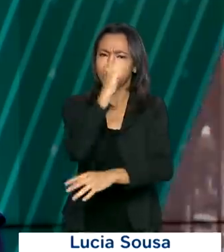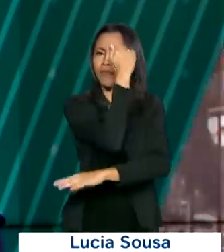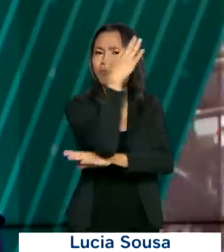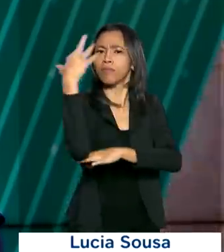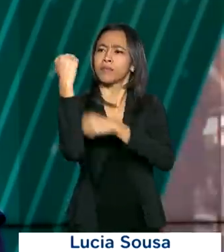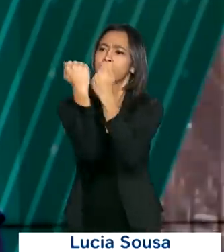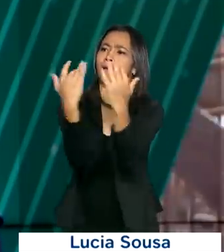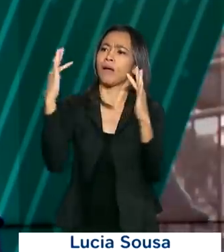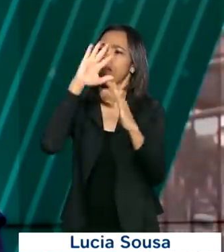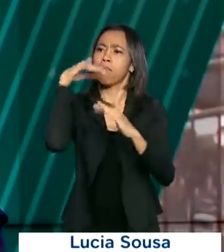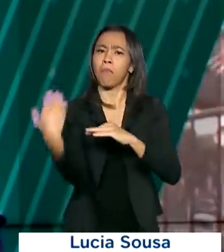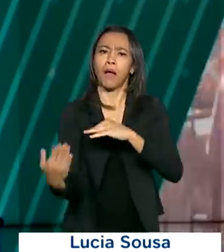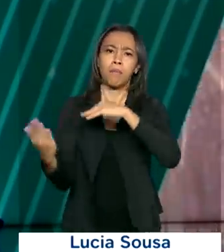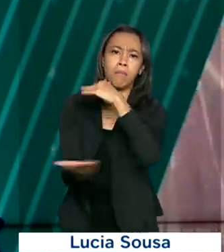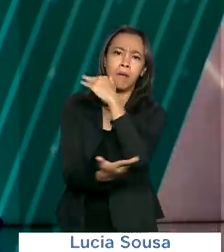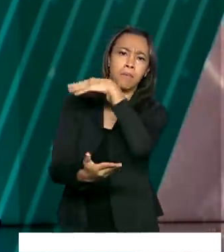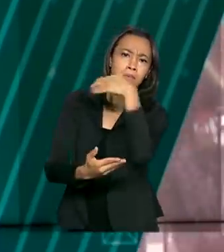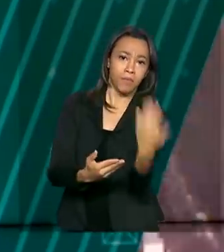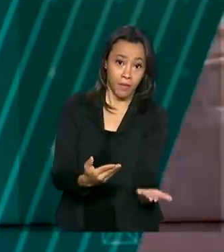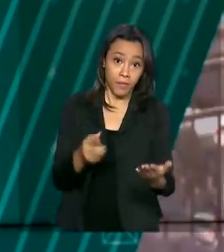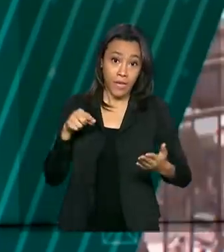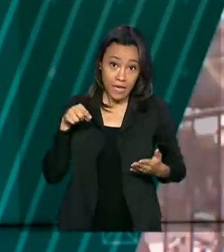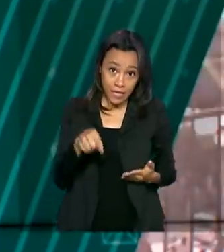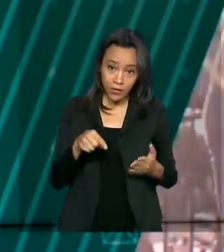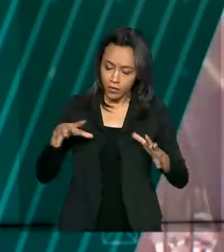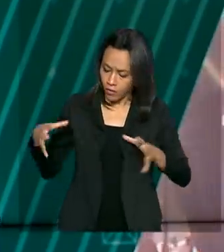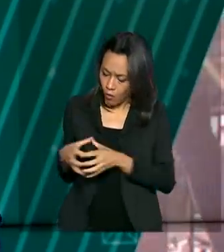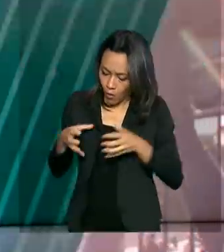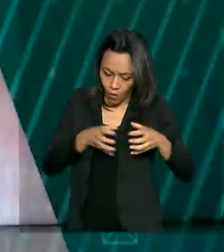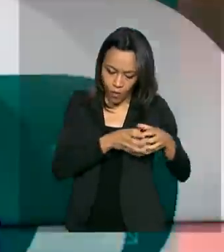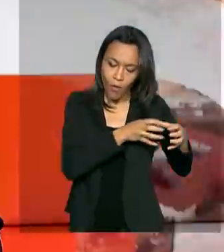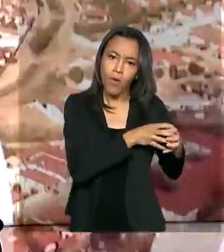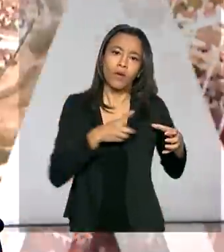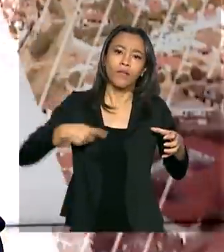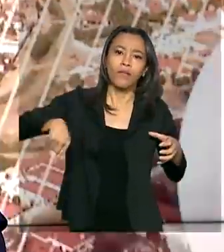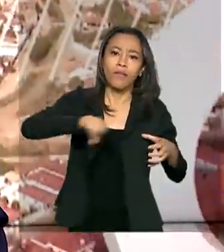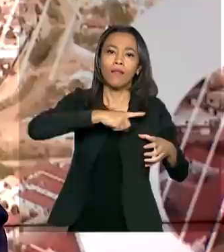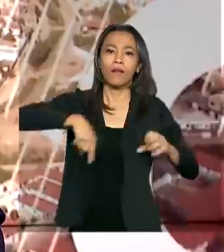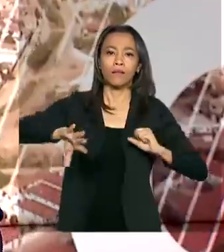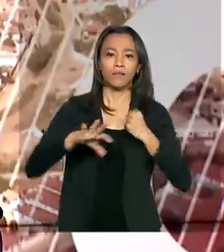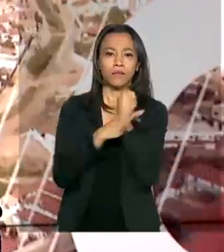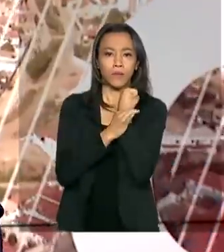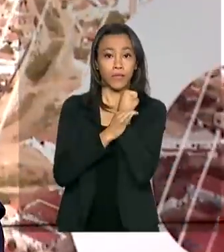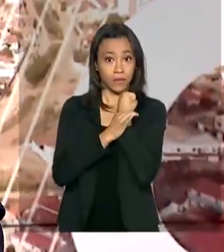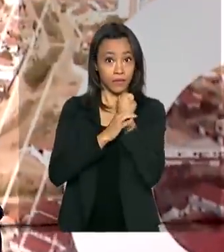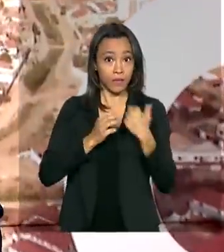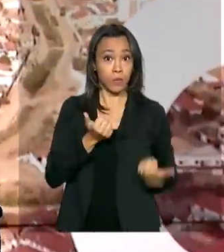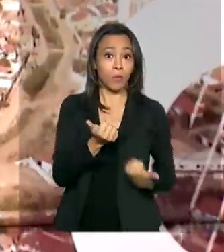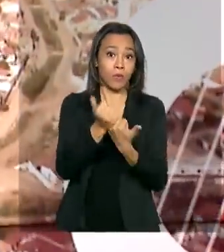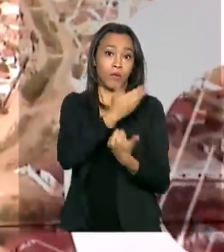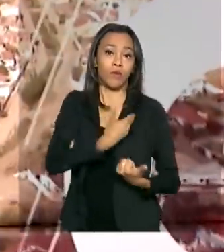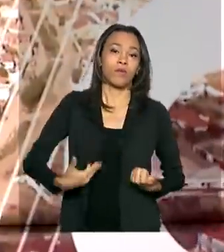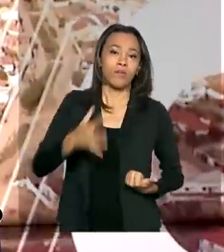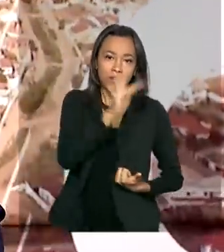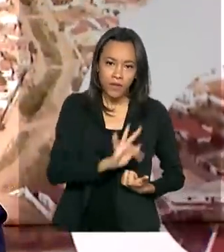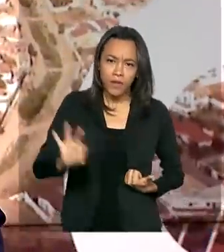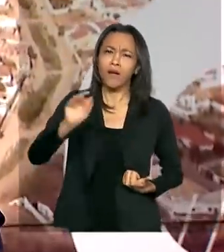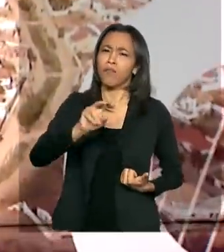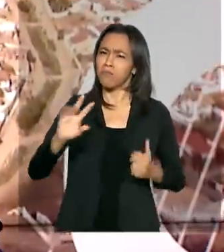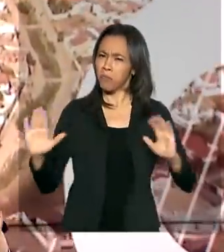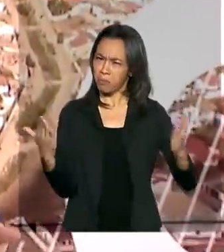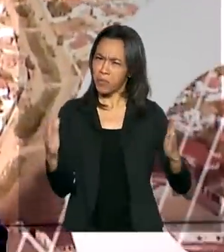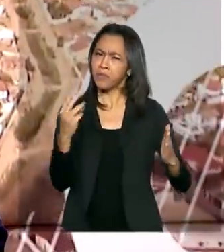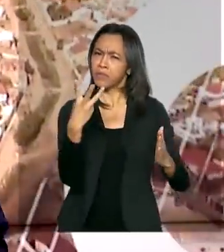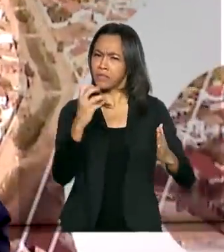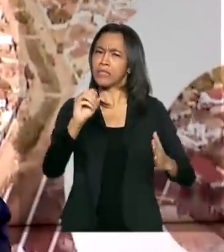queimadas na Amazônia. A ação, que integra vários órgãos de segurança e do governo federal, deve durar cerca de 30